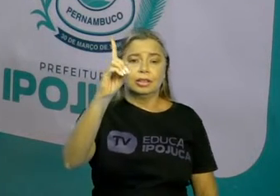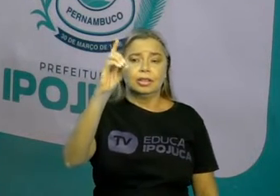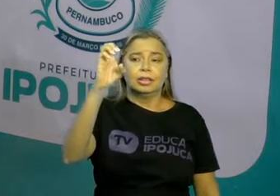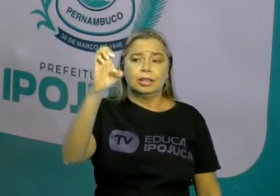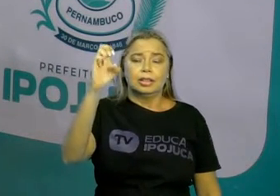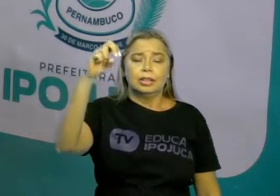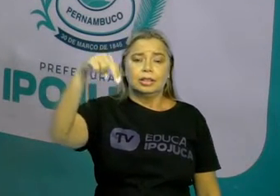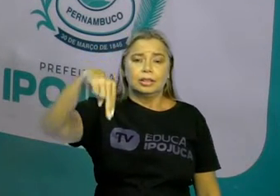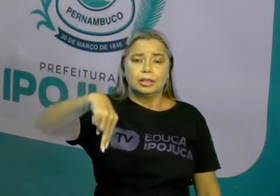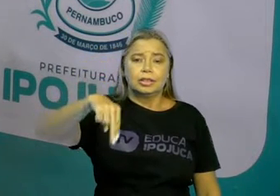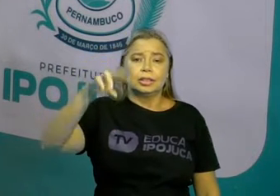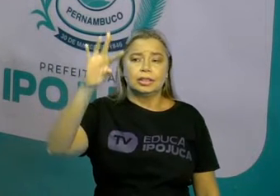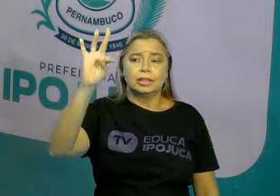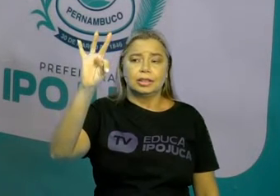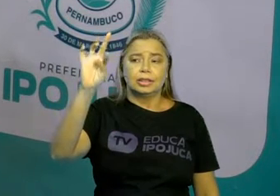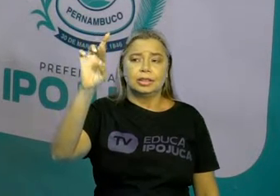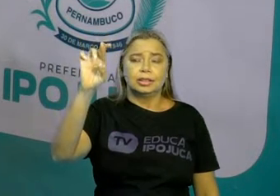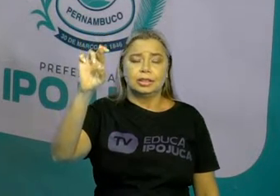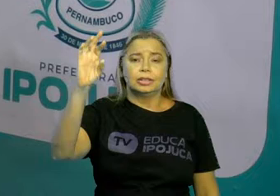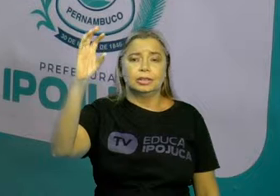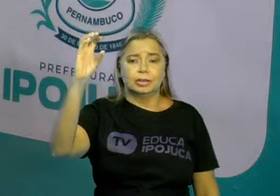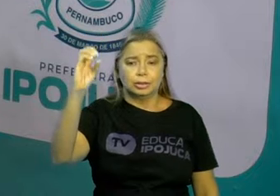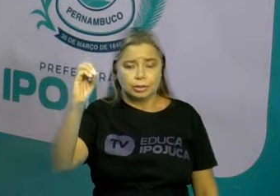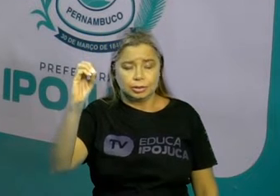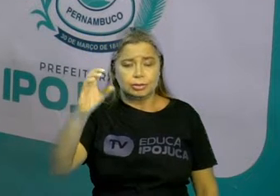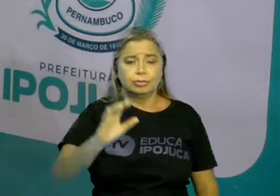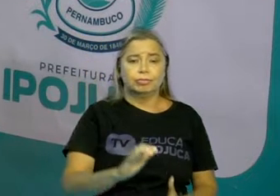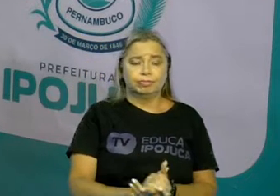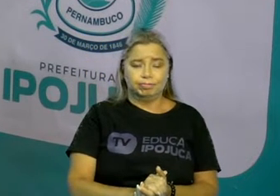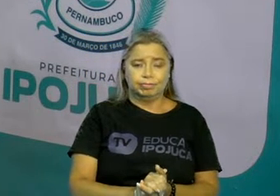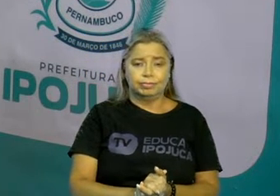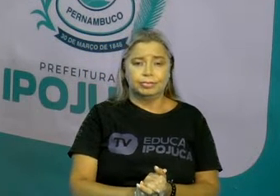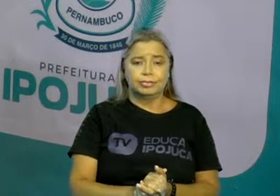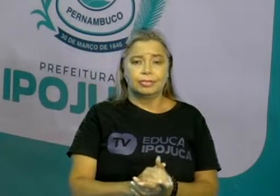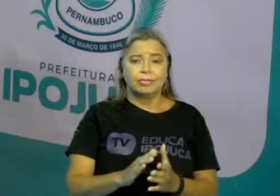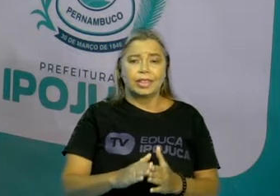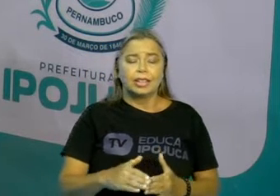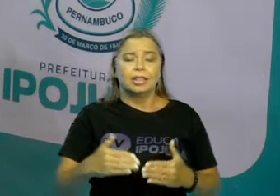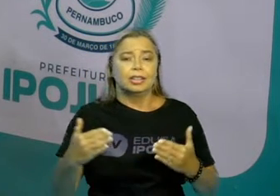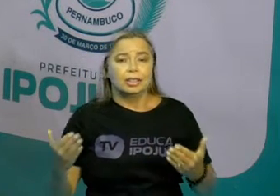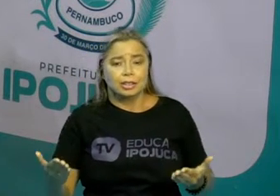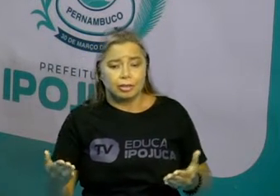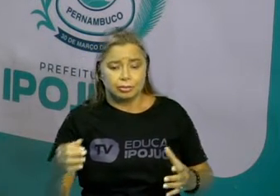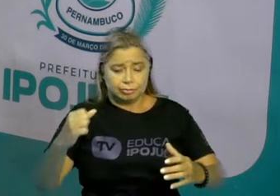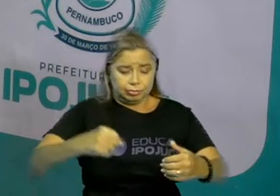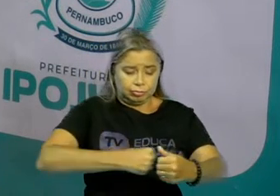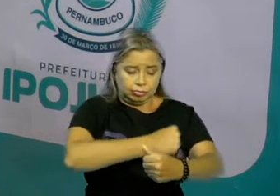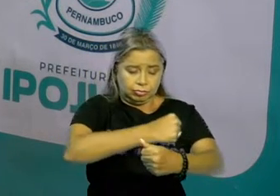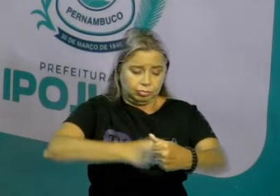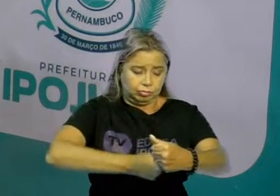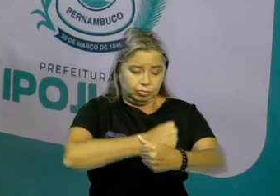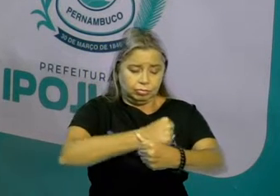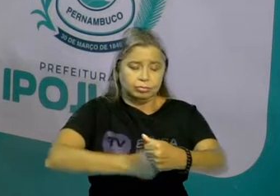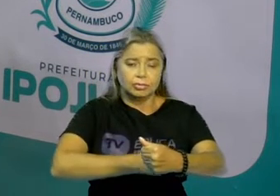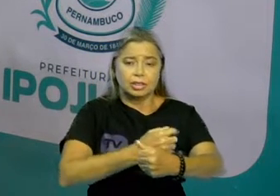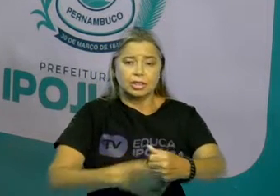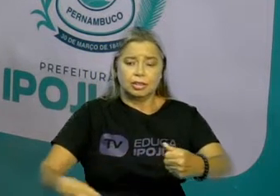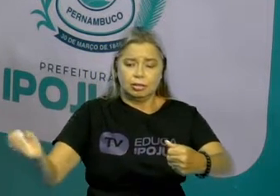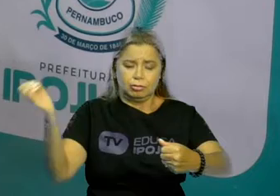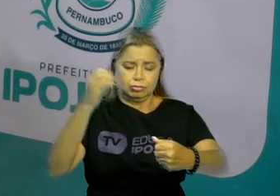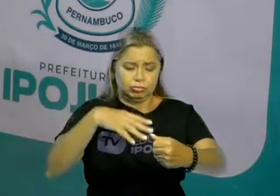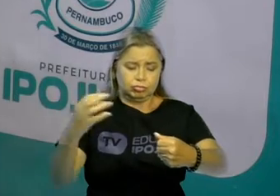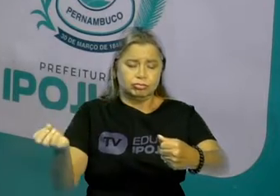da panela e colocar no fogo. Geralmente, quando a gente vai fazer um cozido, né? Que joga um bocado de coisa dentro